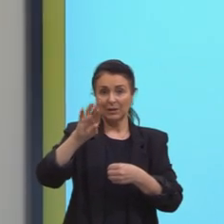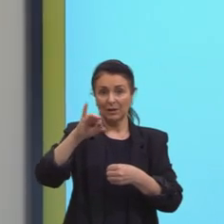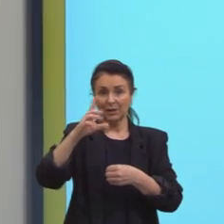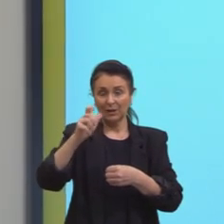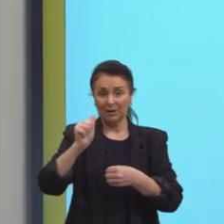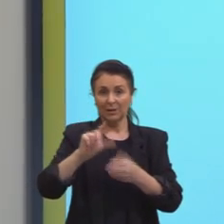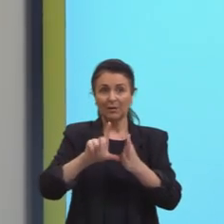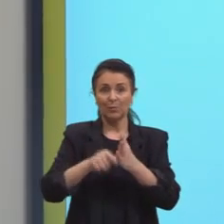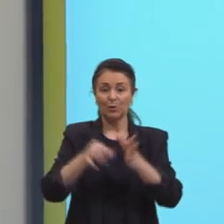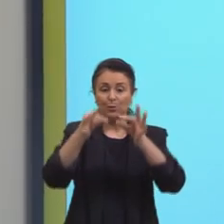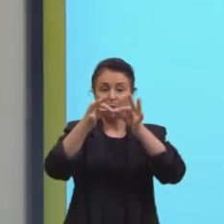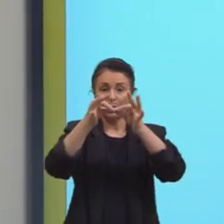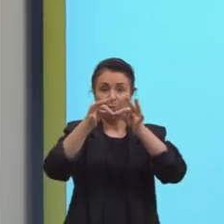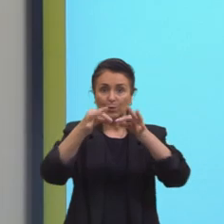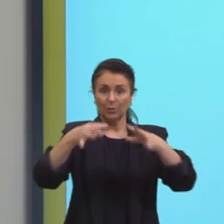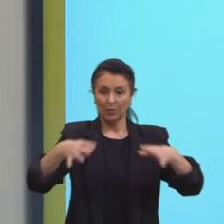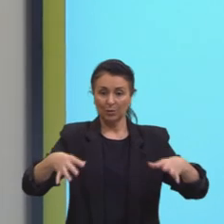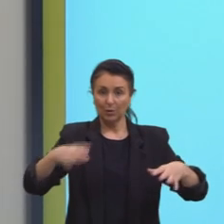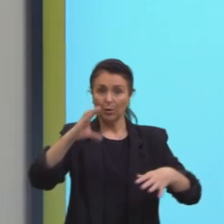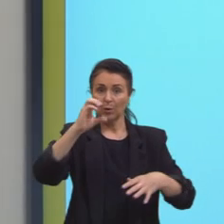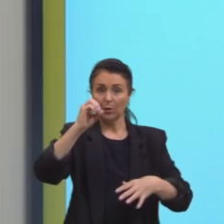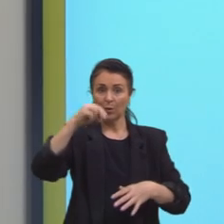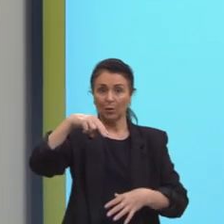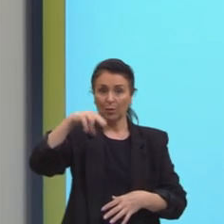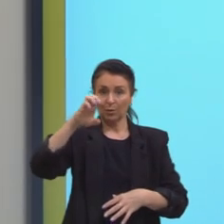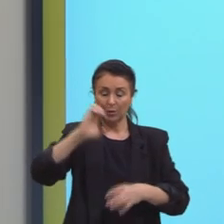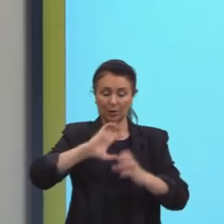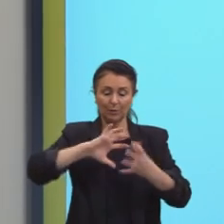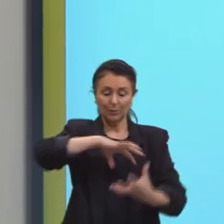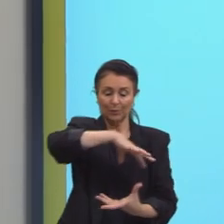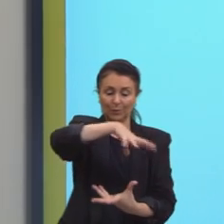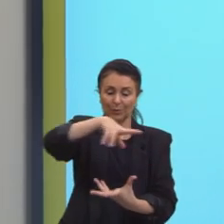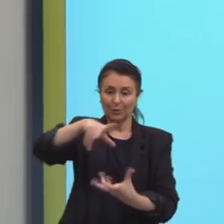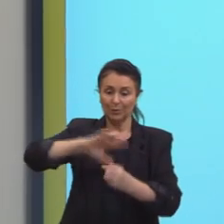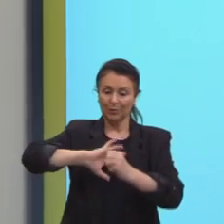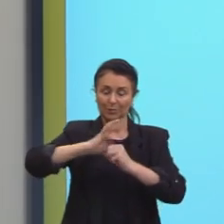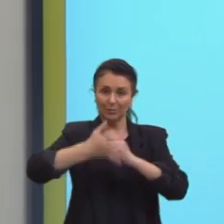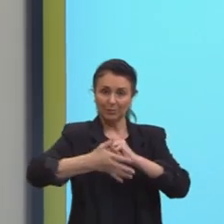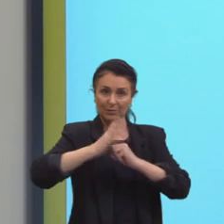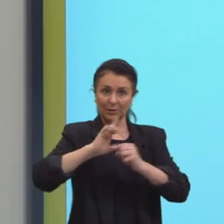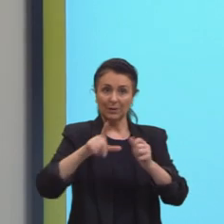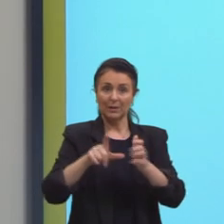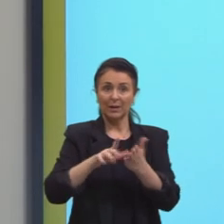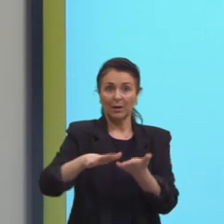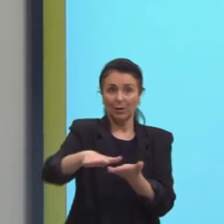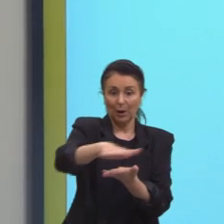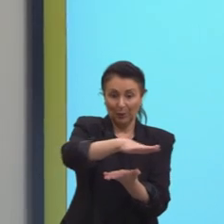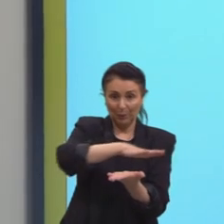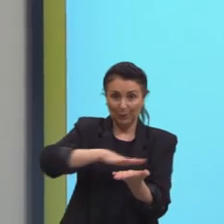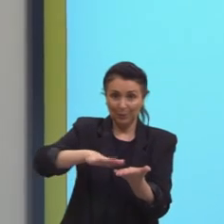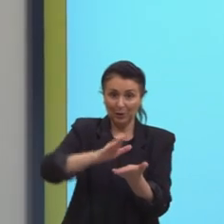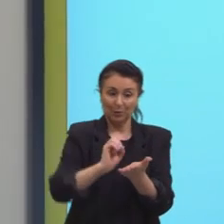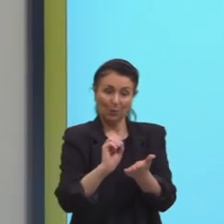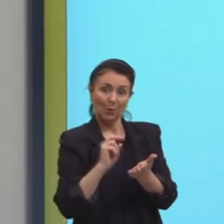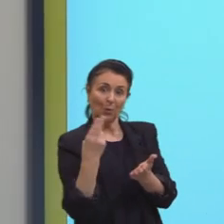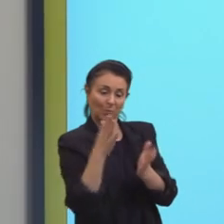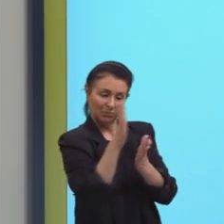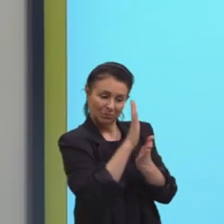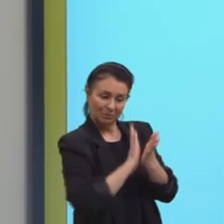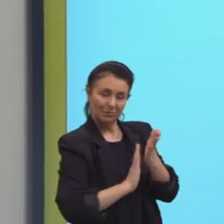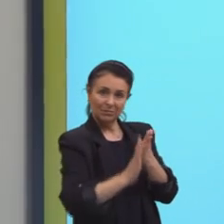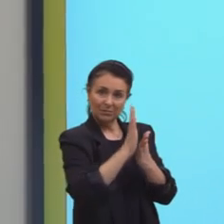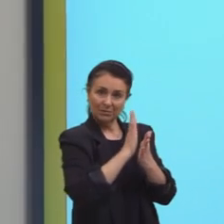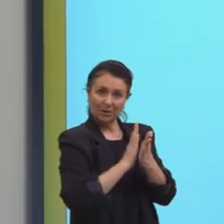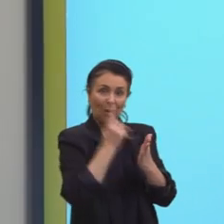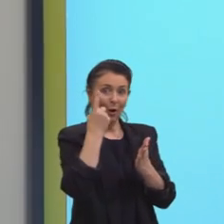o cone, então, envolvendo o globo e nós temos, então, a projeção também no plano, correto? E aqui nós temos isso bem